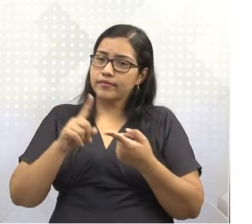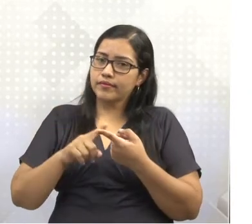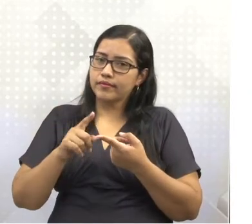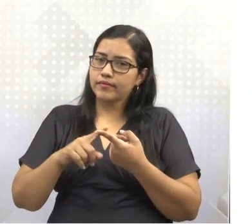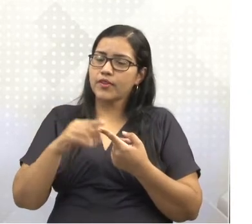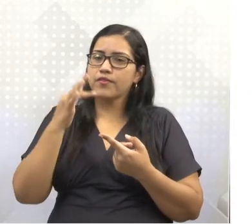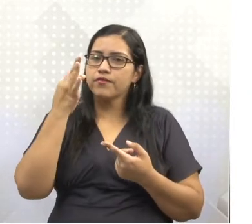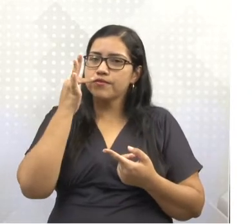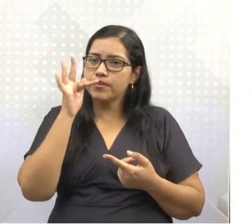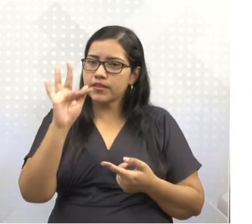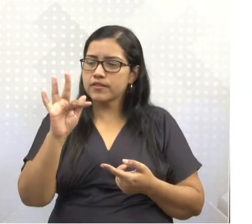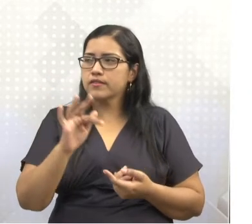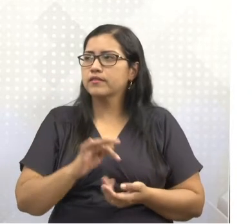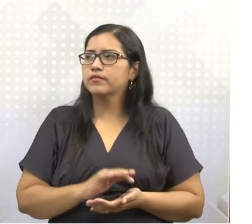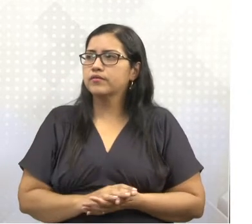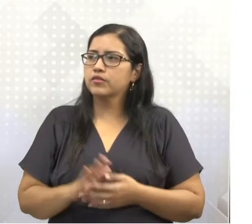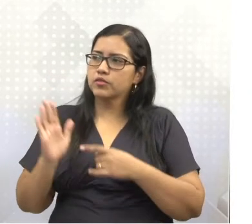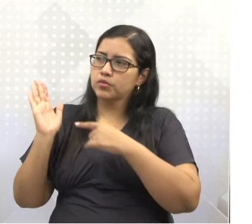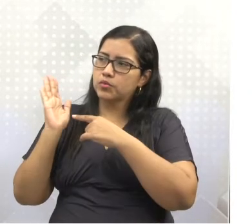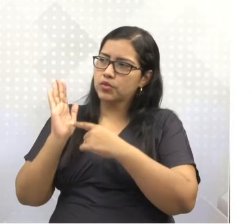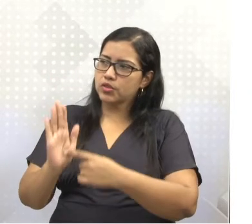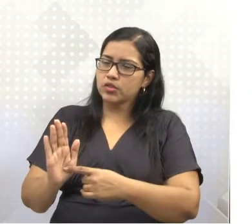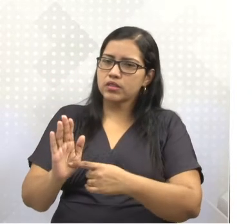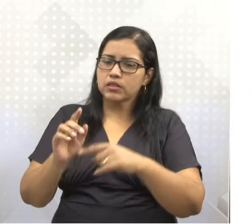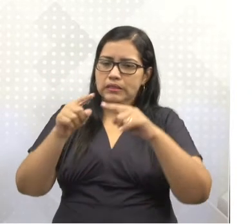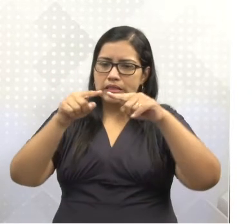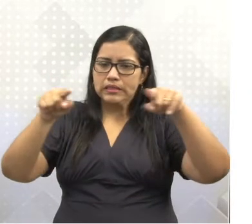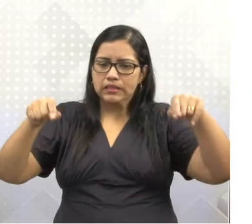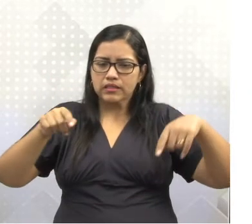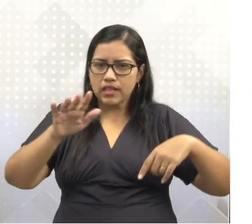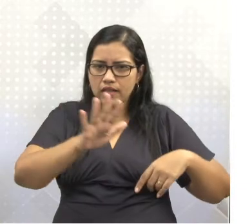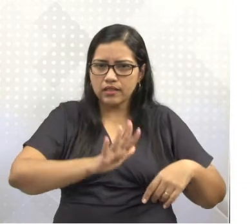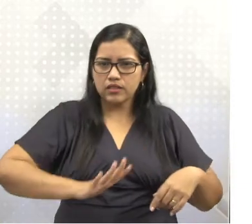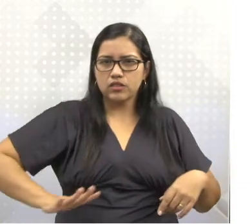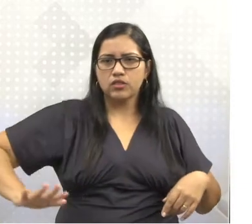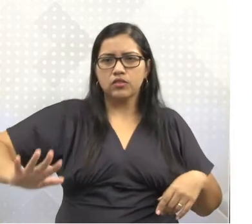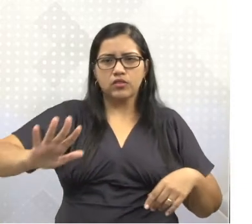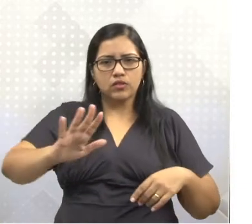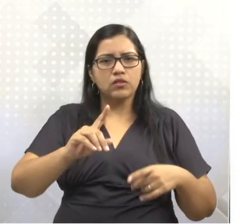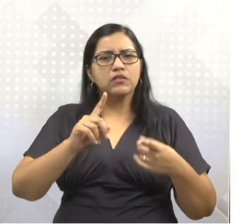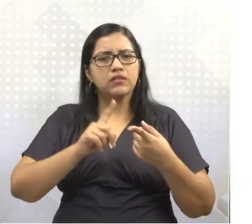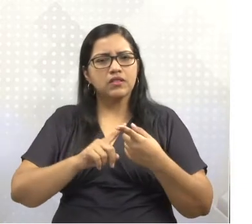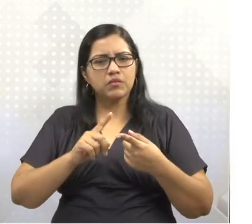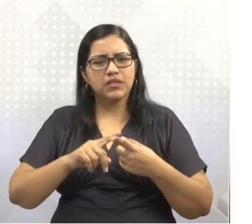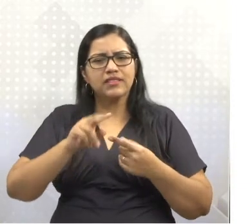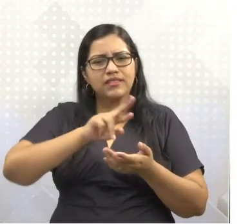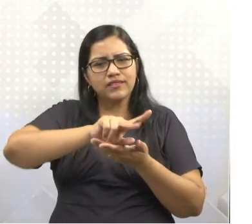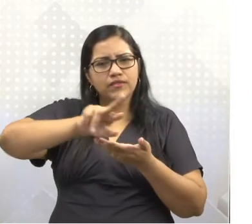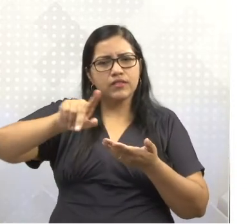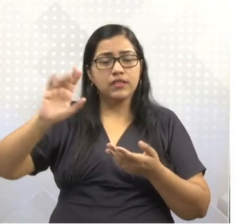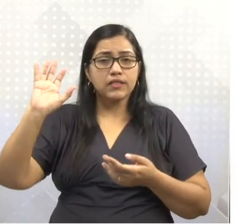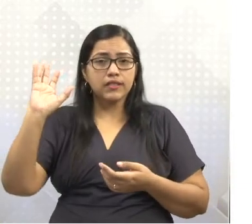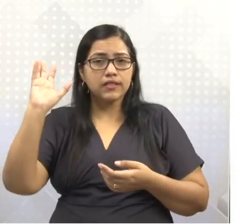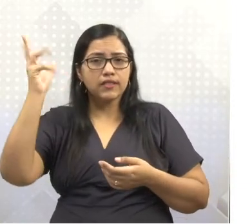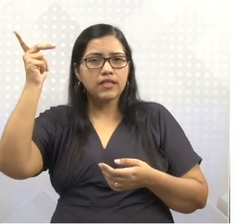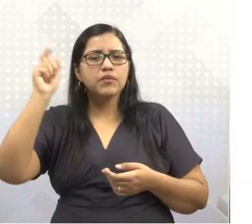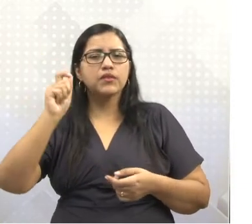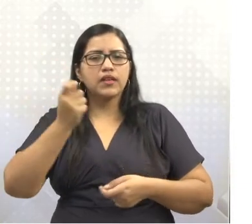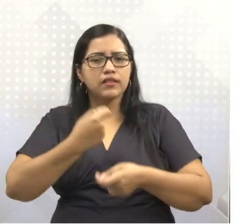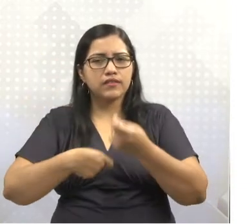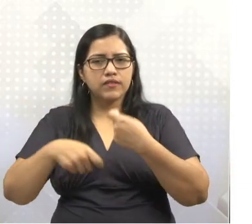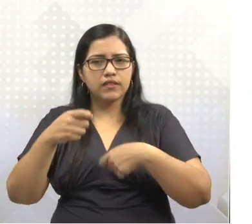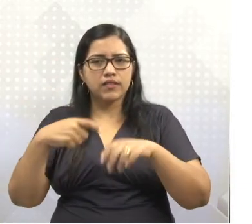França. A extensão territorial e a diversidade dos tipos de clima vai ajudar justamente no que diz respeito às atividades